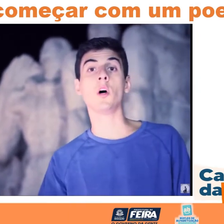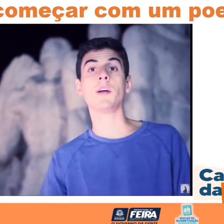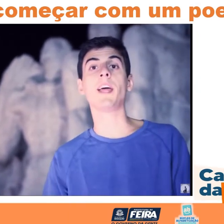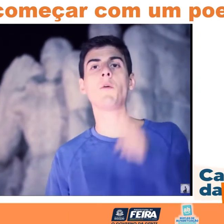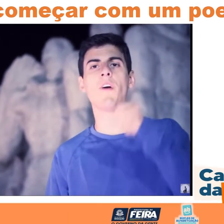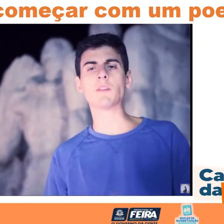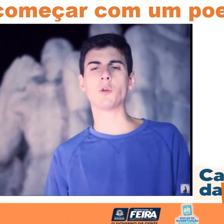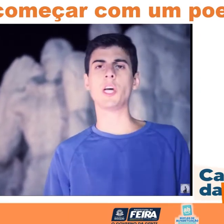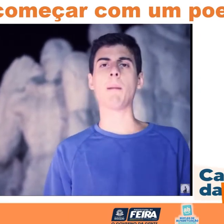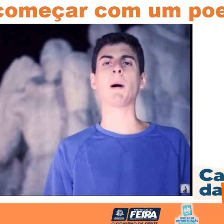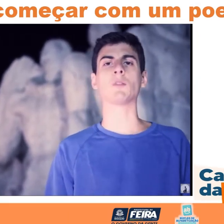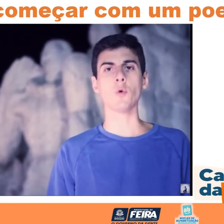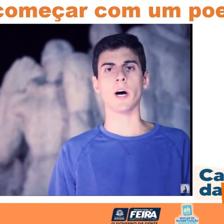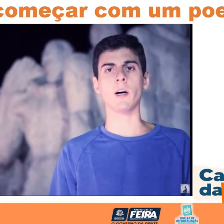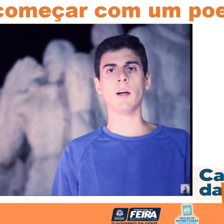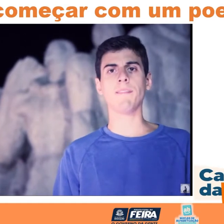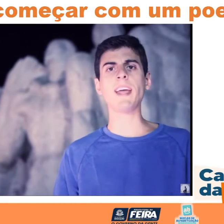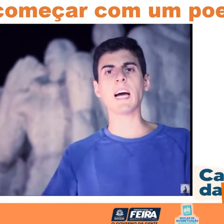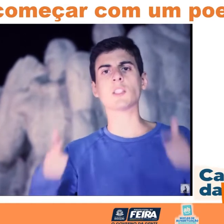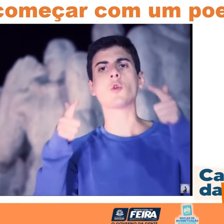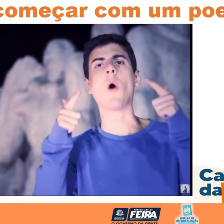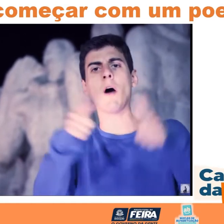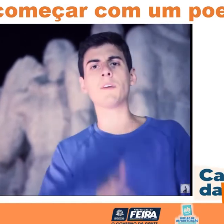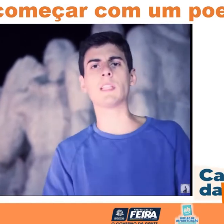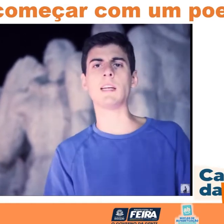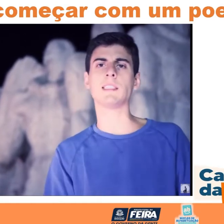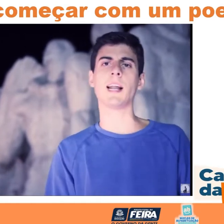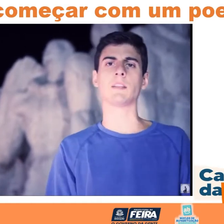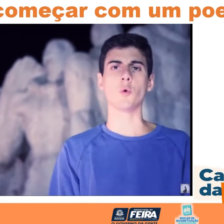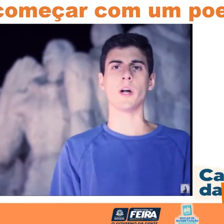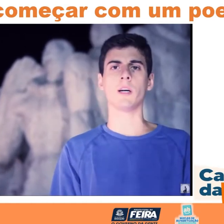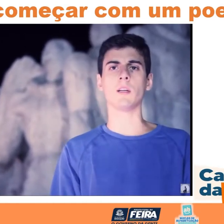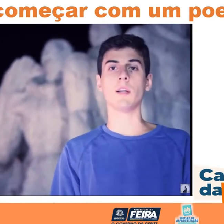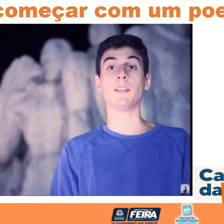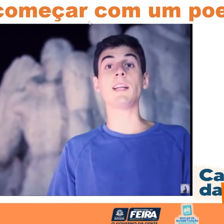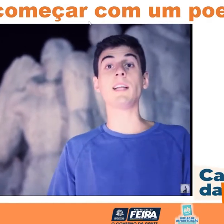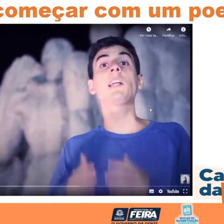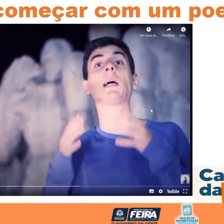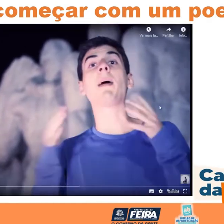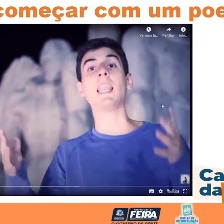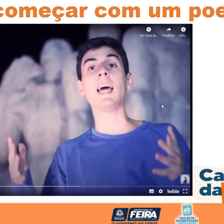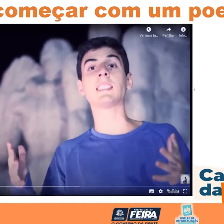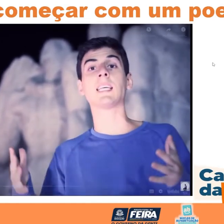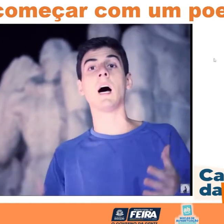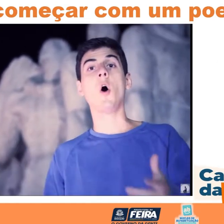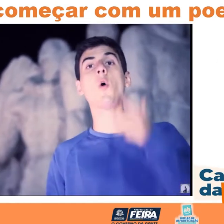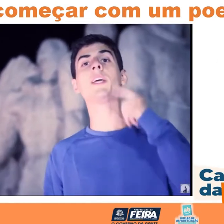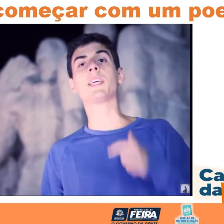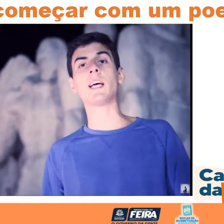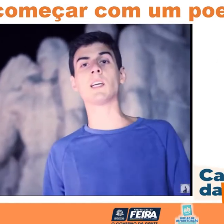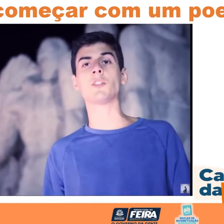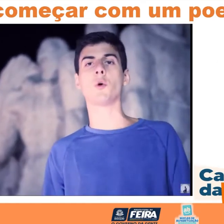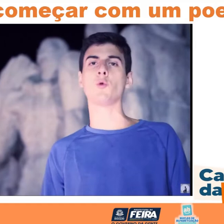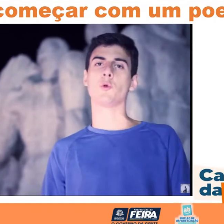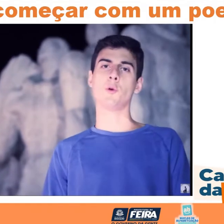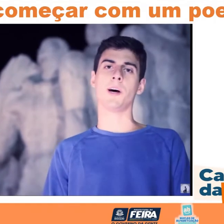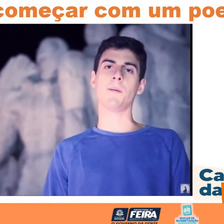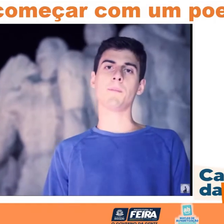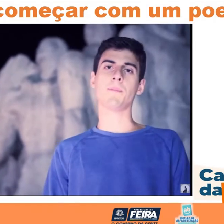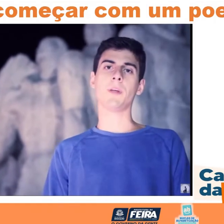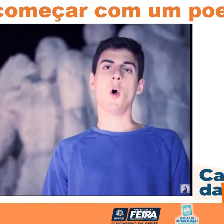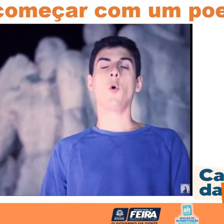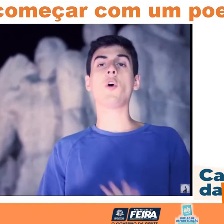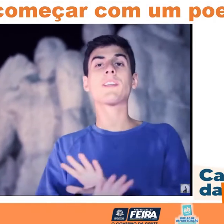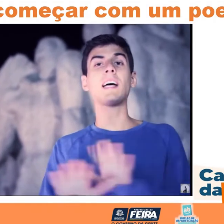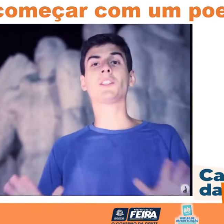caju, nem o verso de rapadura, nem castroalves na literatura, nem tanta beleza ou riqueza de cultura.